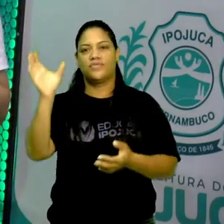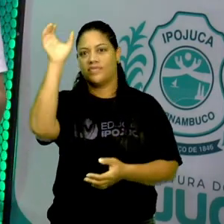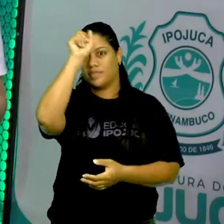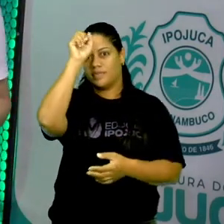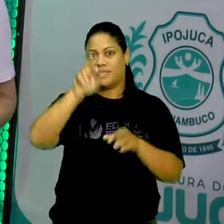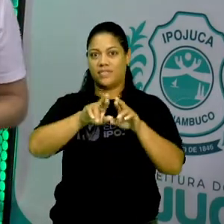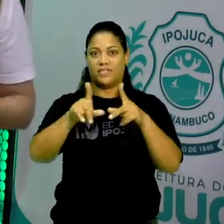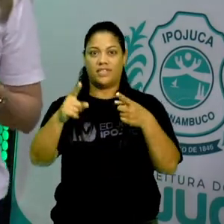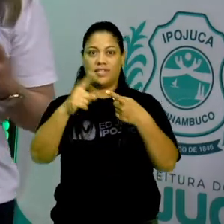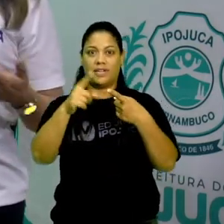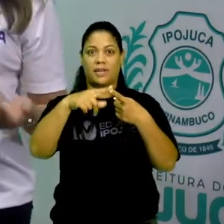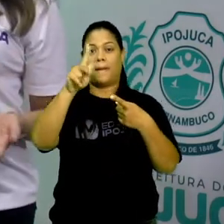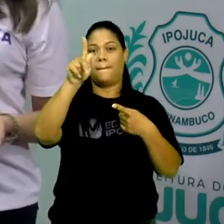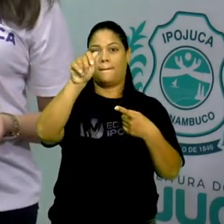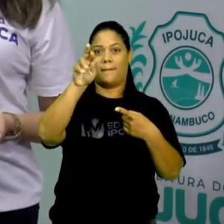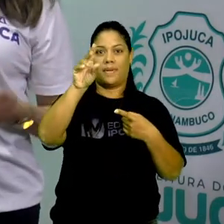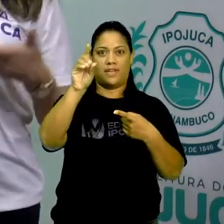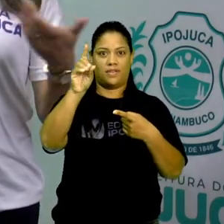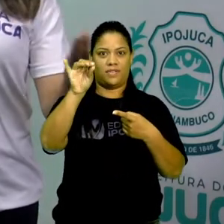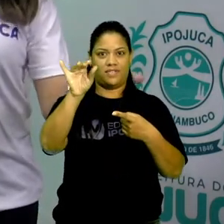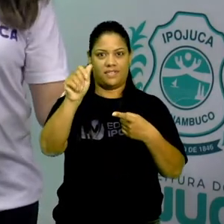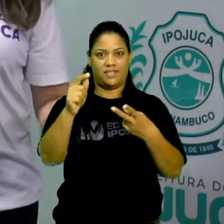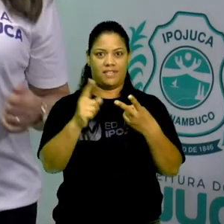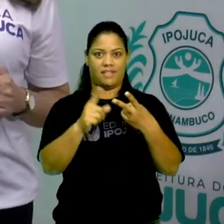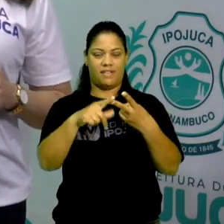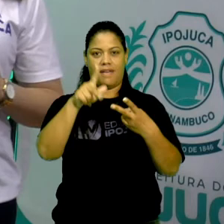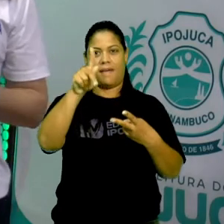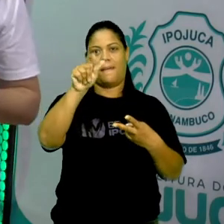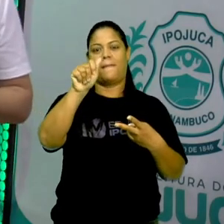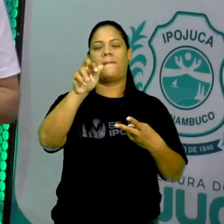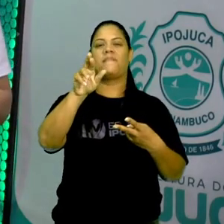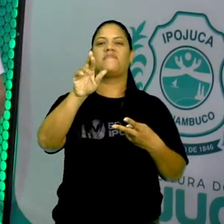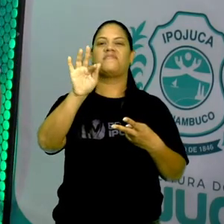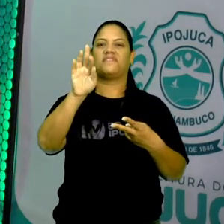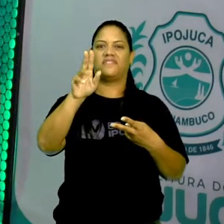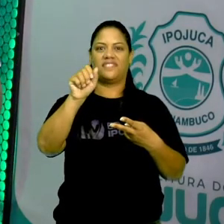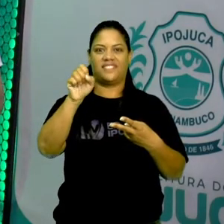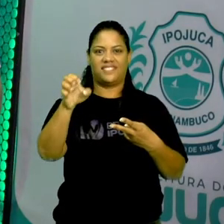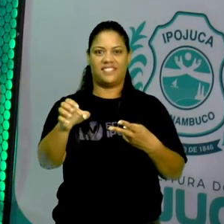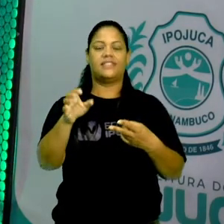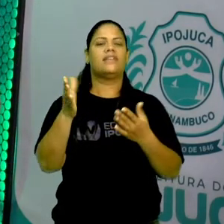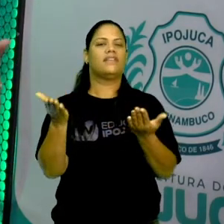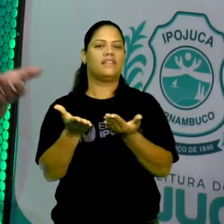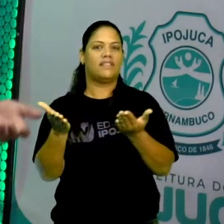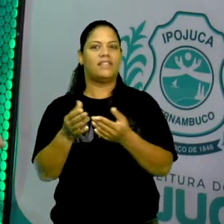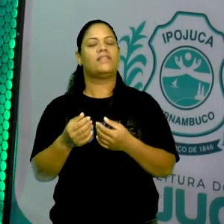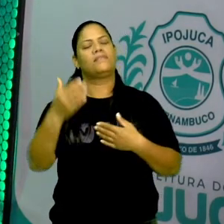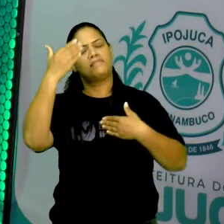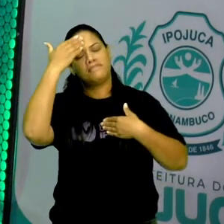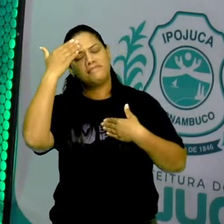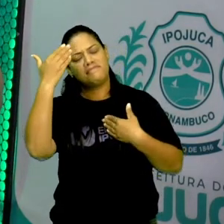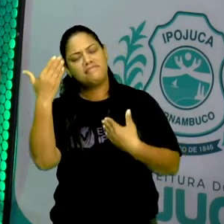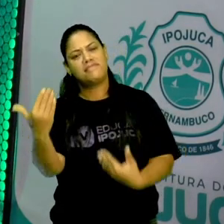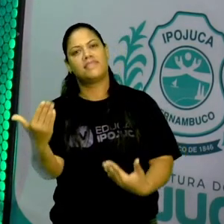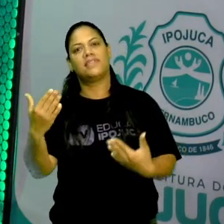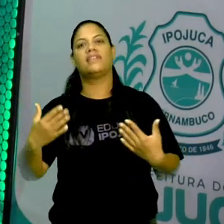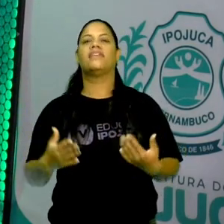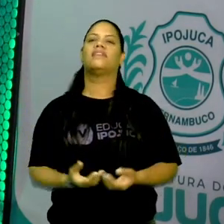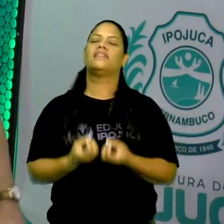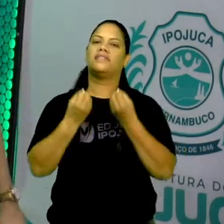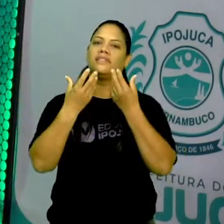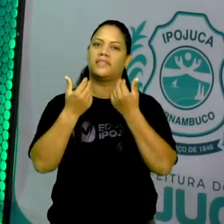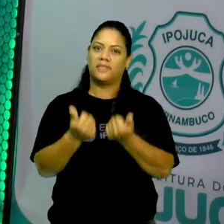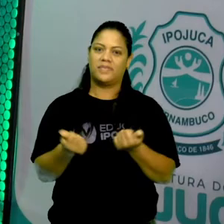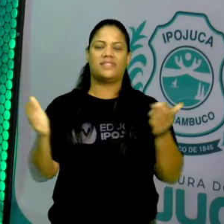diferença entre paródia e paráfrase. Aqui estão as nossas referências. O meu muito, muito obrigada. Fiquem